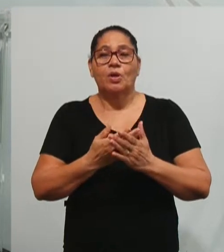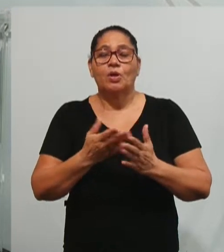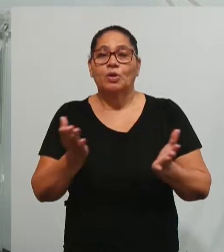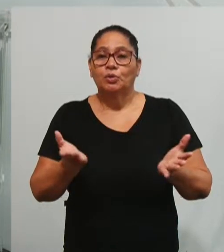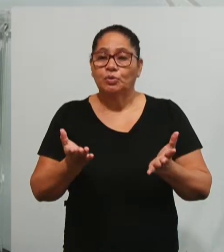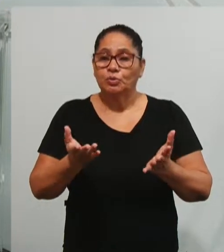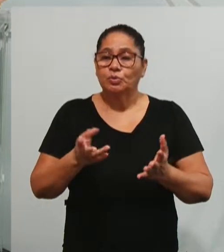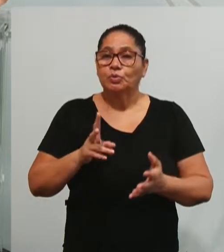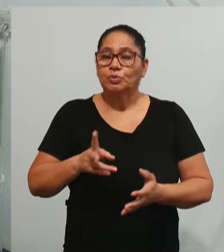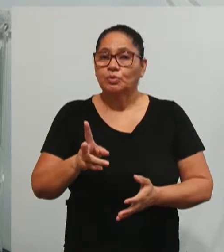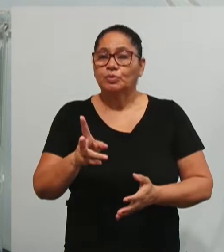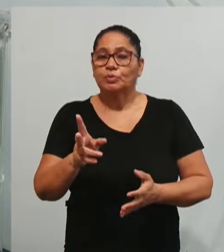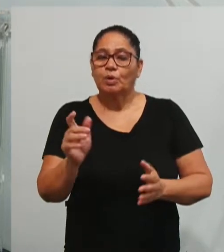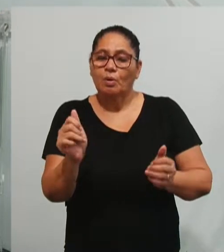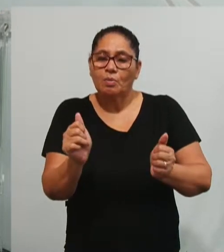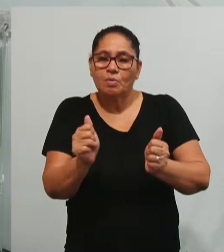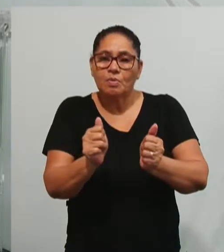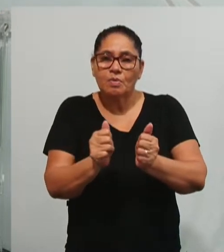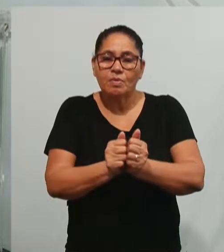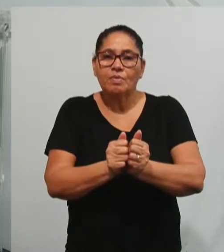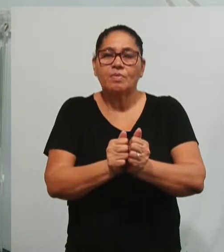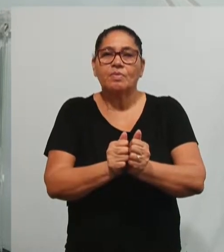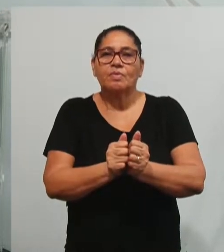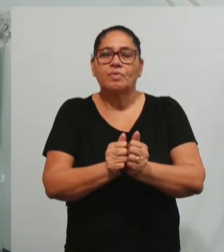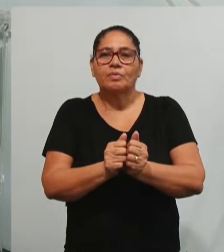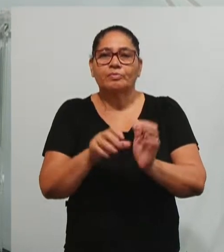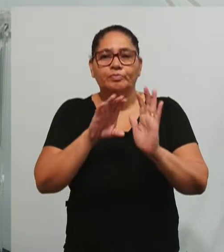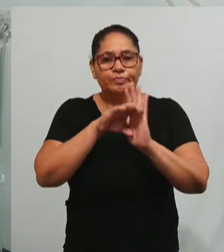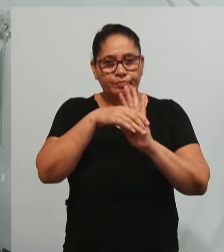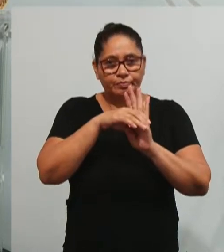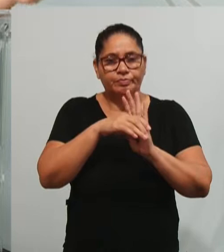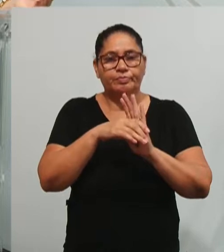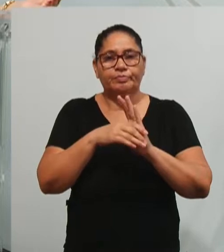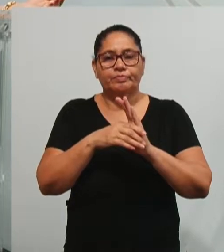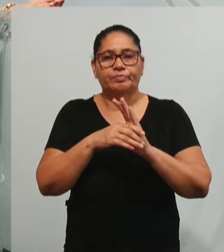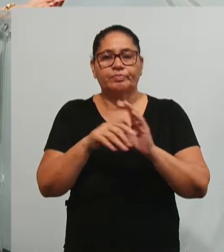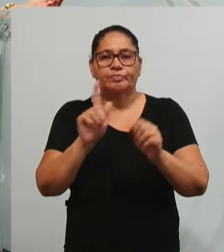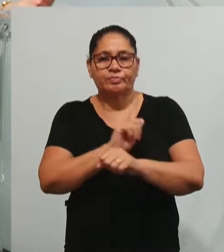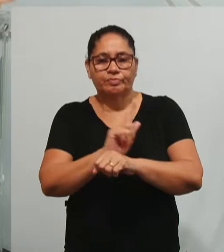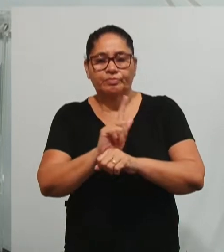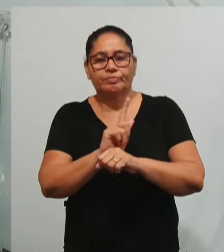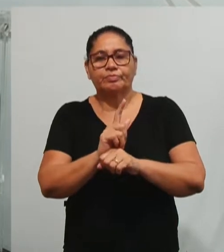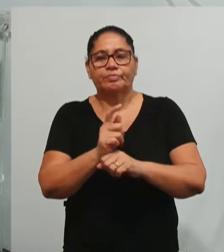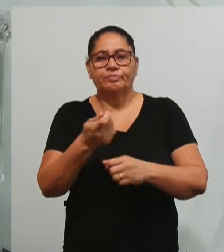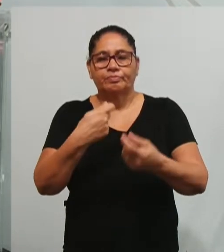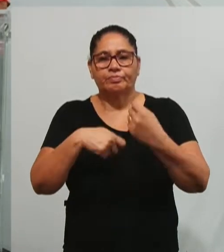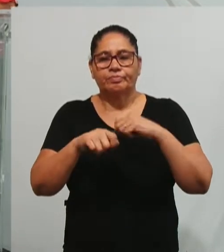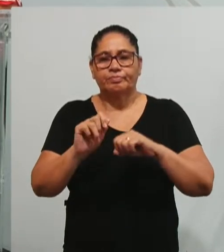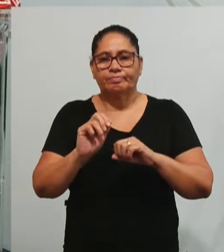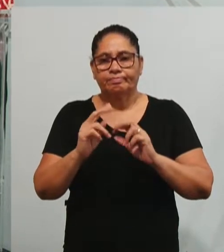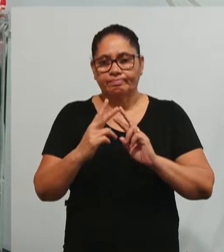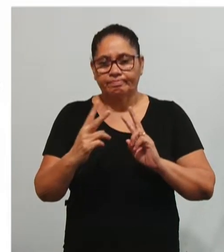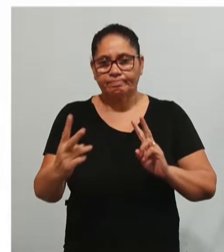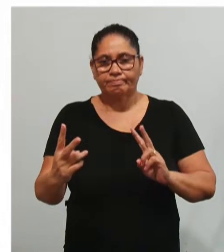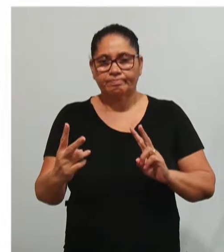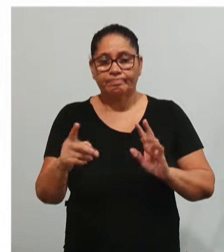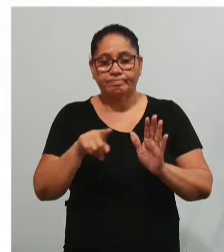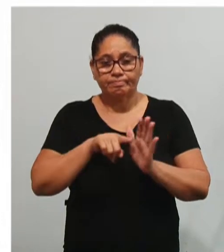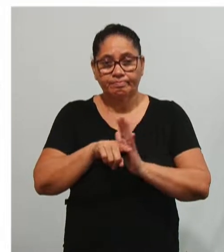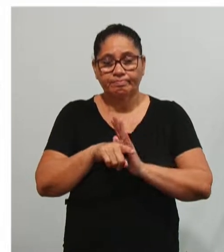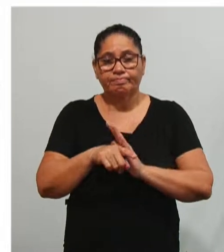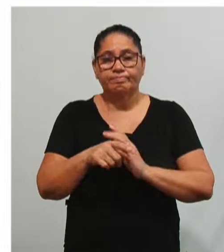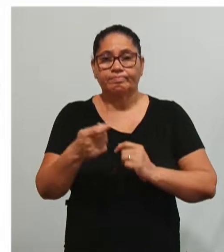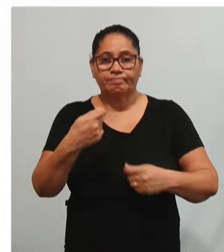uma aproximação desses conceitos com a gestão da educação à distância. O fundamento da